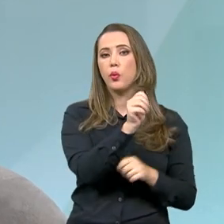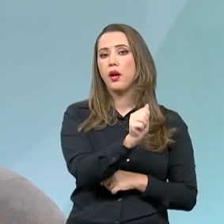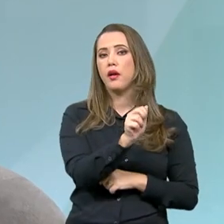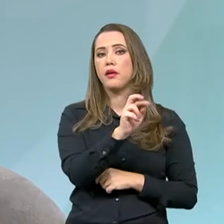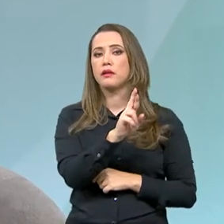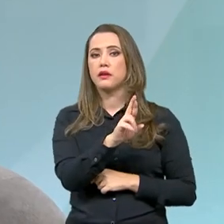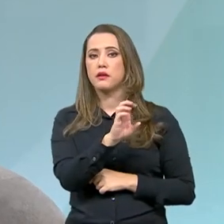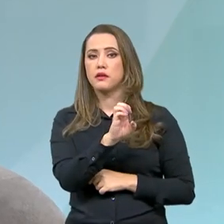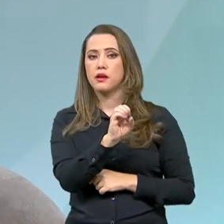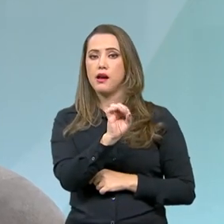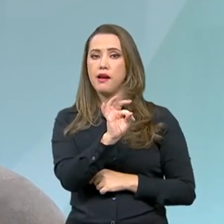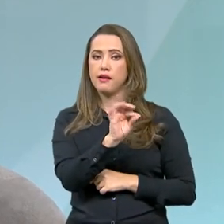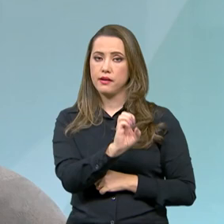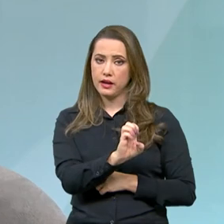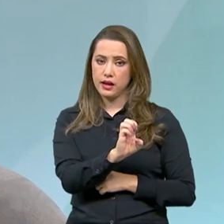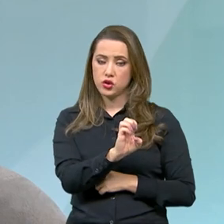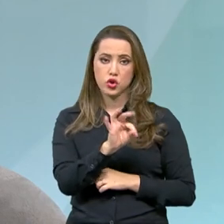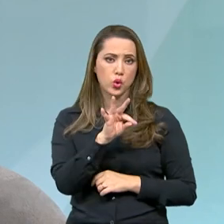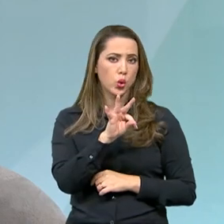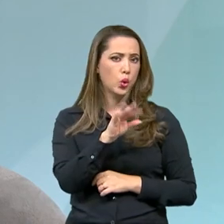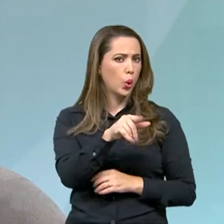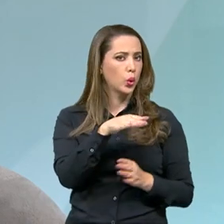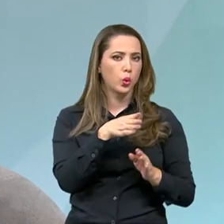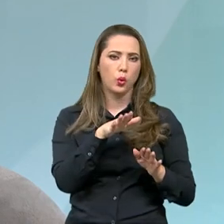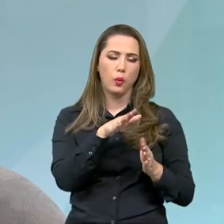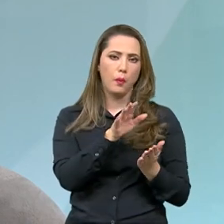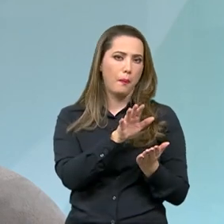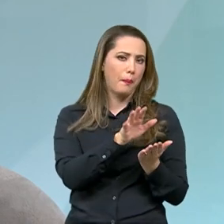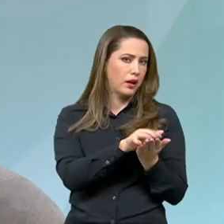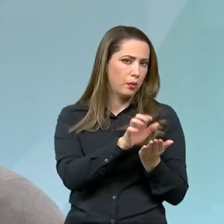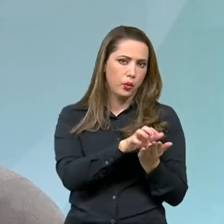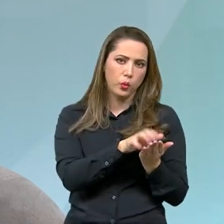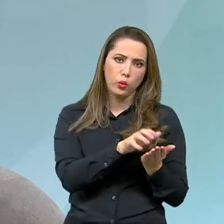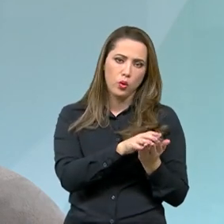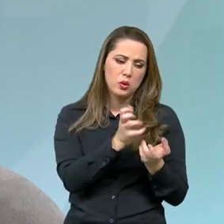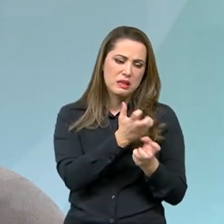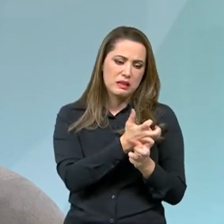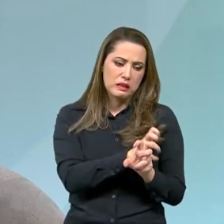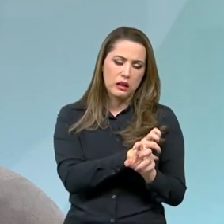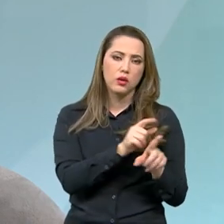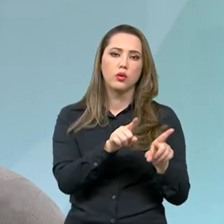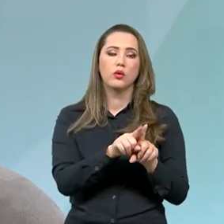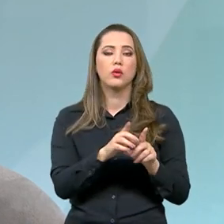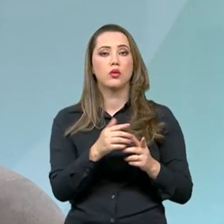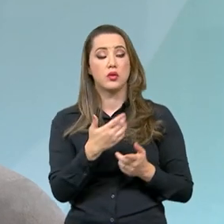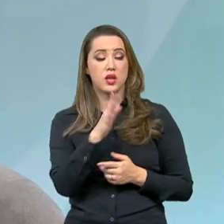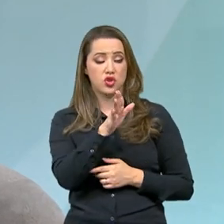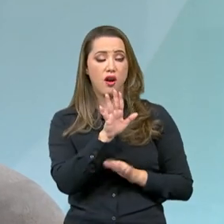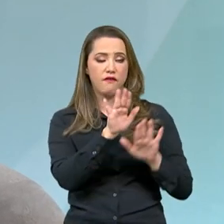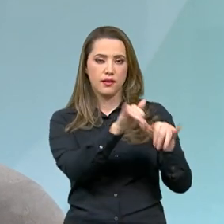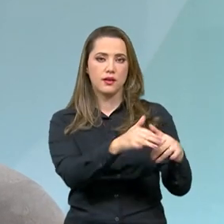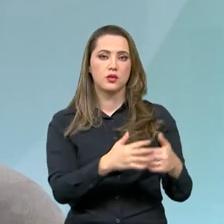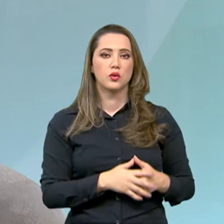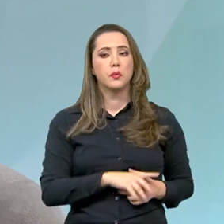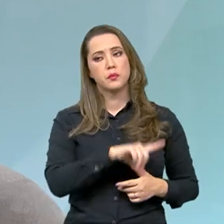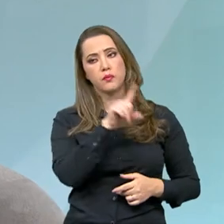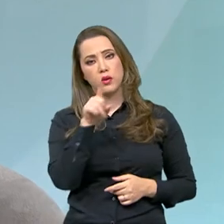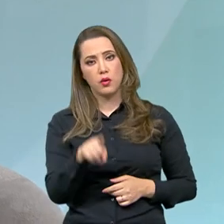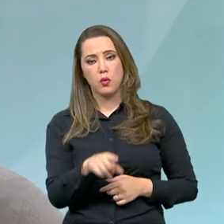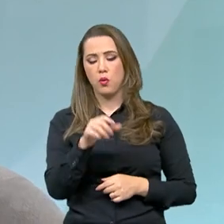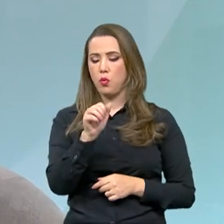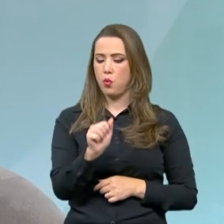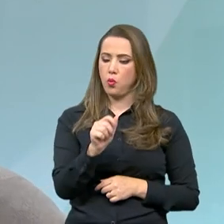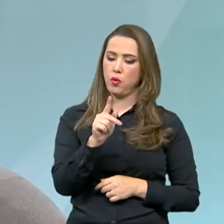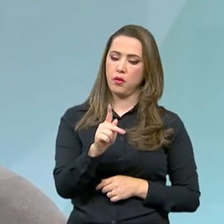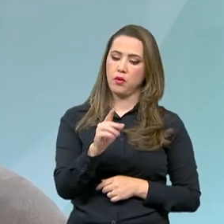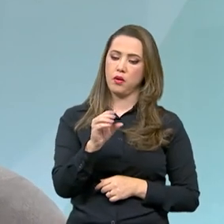atravessa o Agreste Pernambucano. Então, ele tinha 1% de execução em 2019, ele foi integralmente concluído e entregue. O ramal do Apodi, que